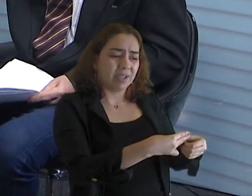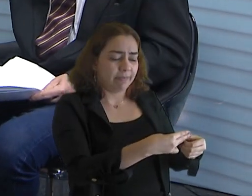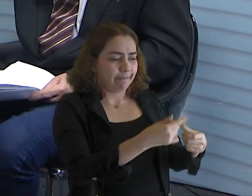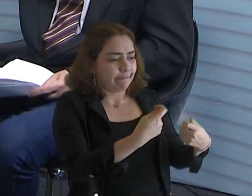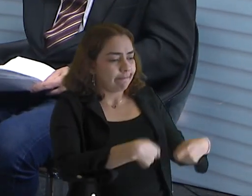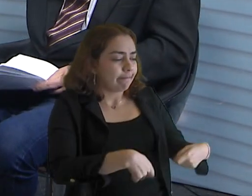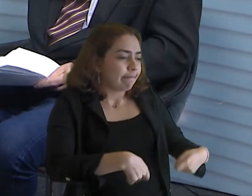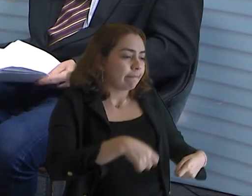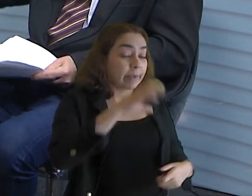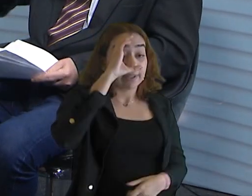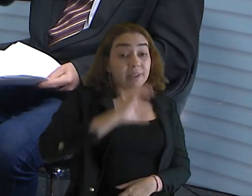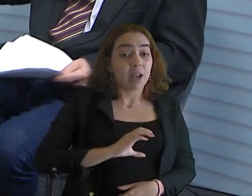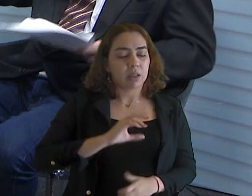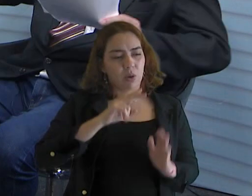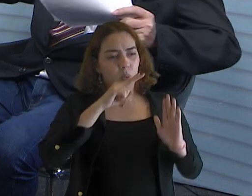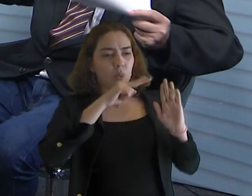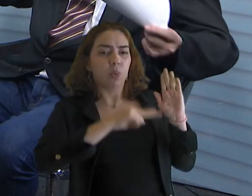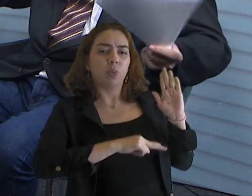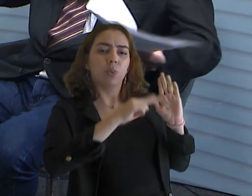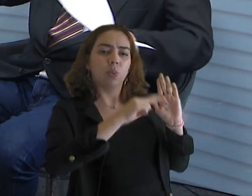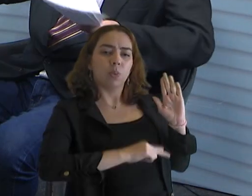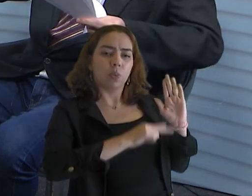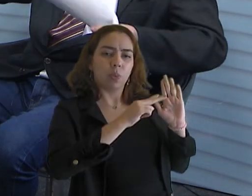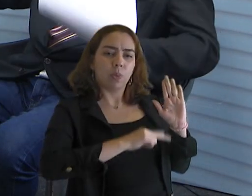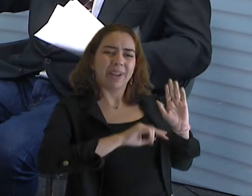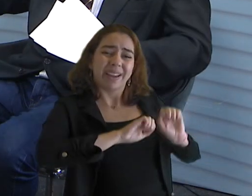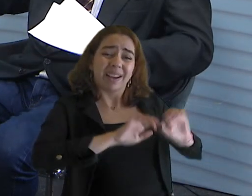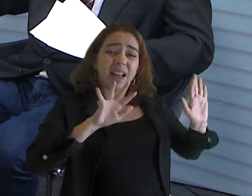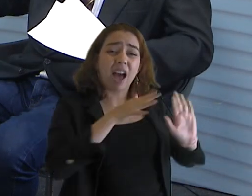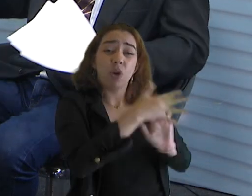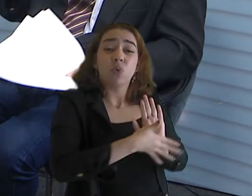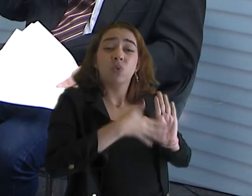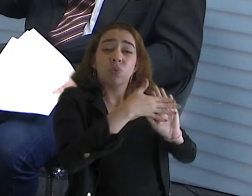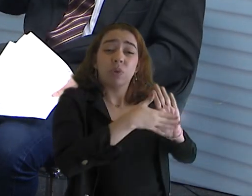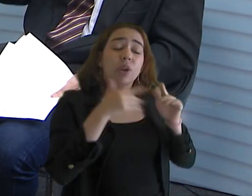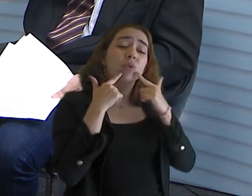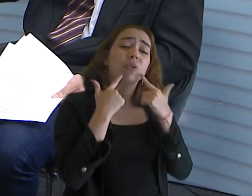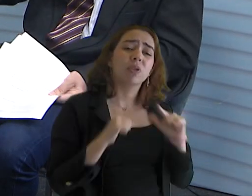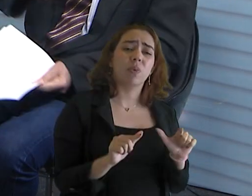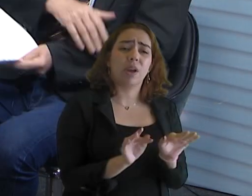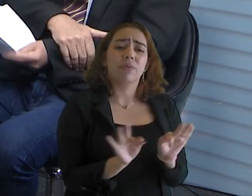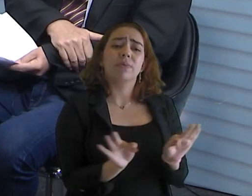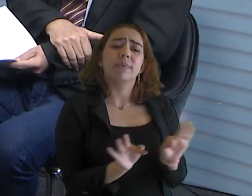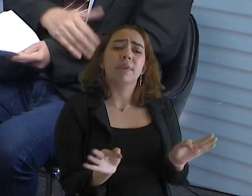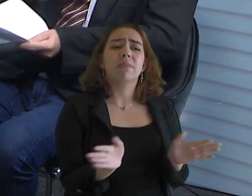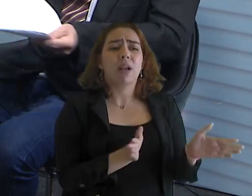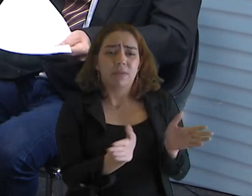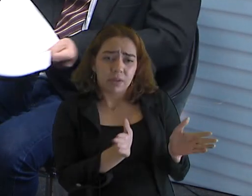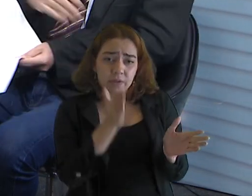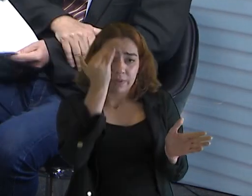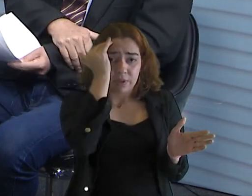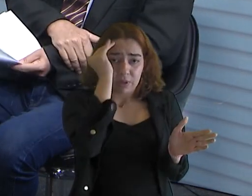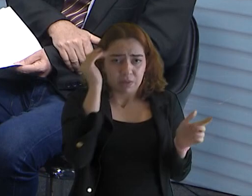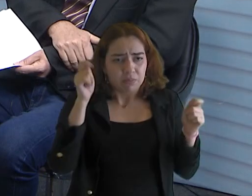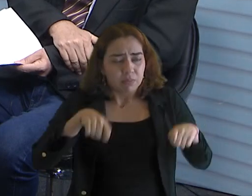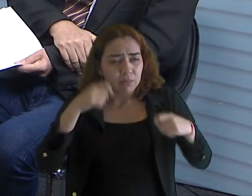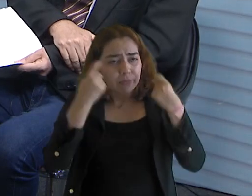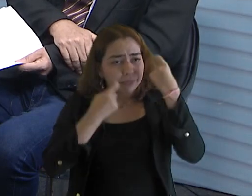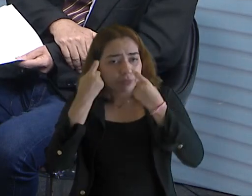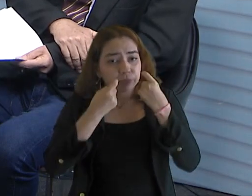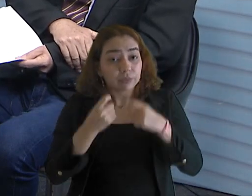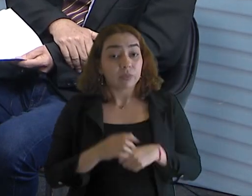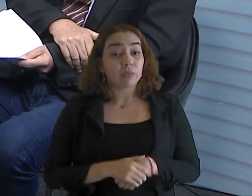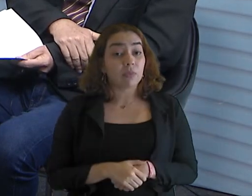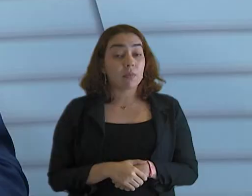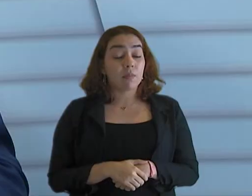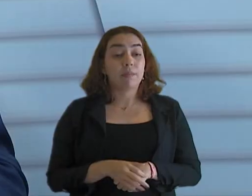o que está sendo... Está tudo assim. Tem essa preocupação de fazer uma linguagem acessível para o povo? Temos essa preocupação